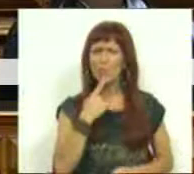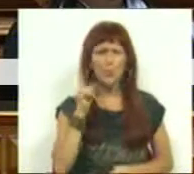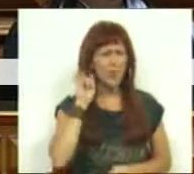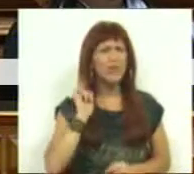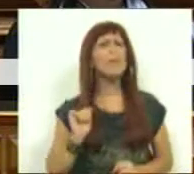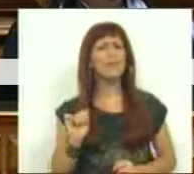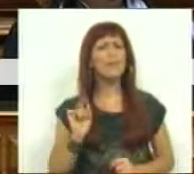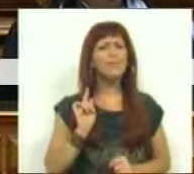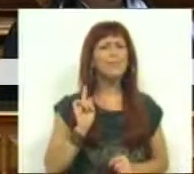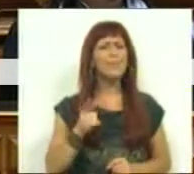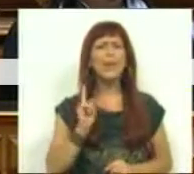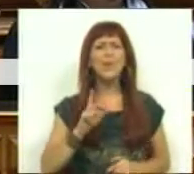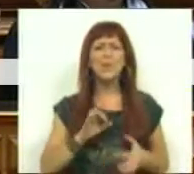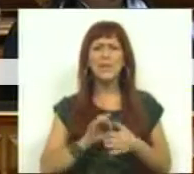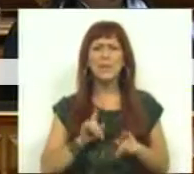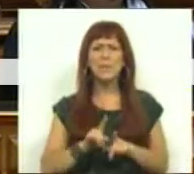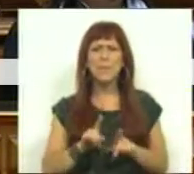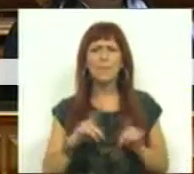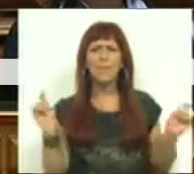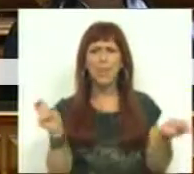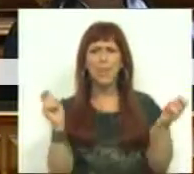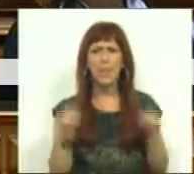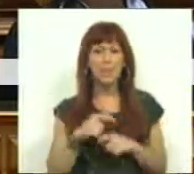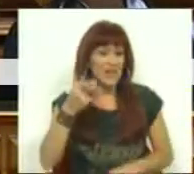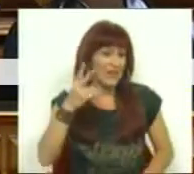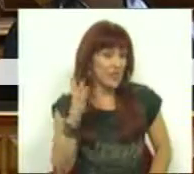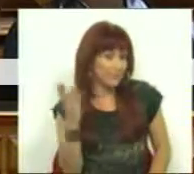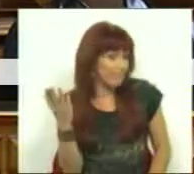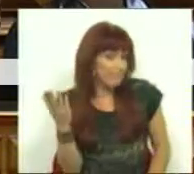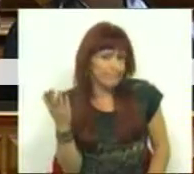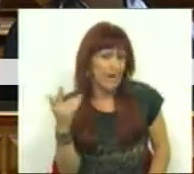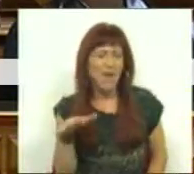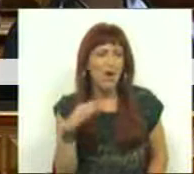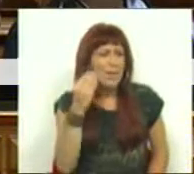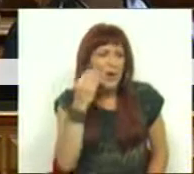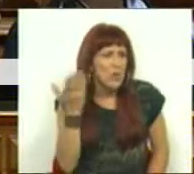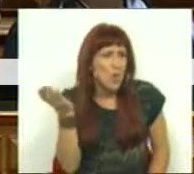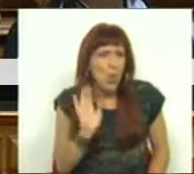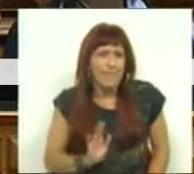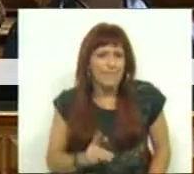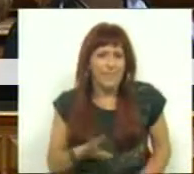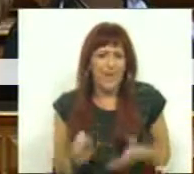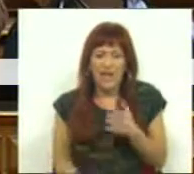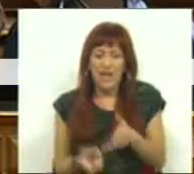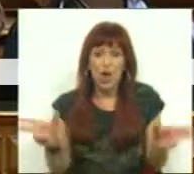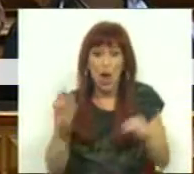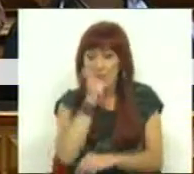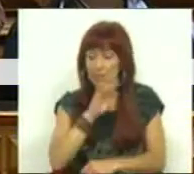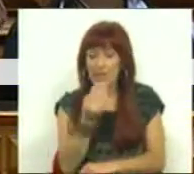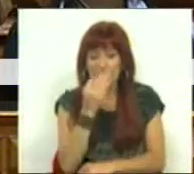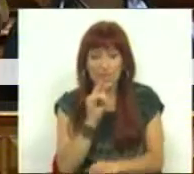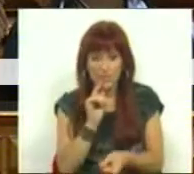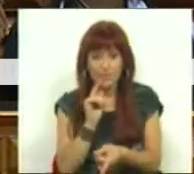fundamental, que é o que diz respeito à publicidade na televisão. E não há forma de criar novos hábitos